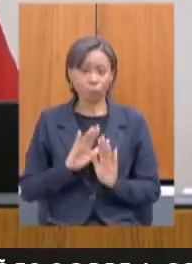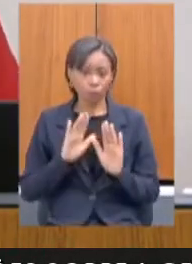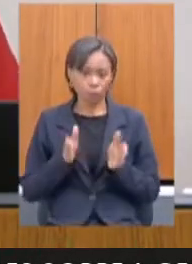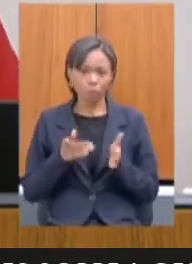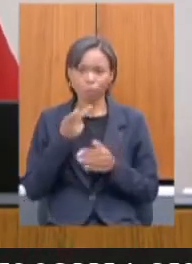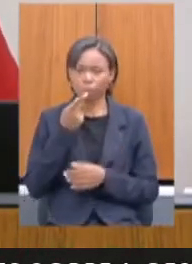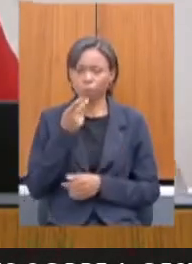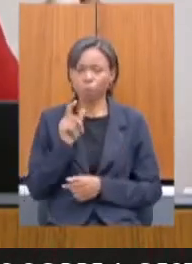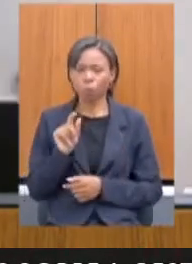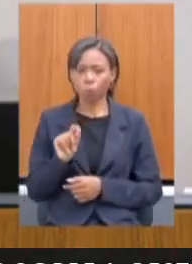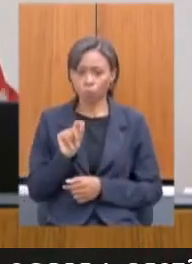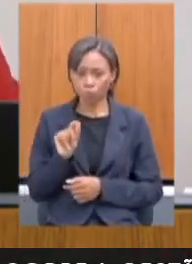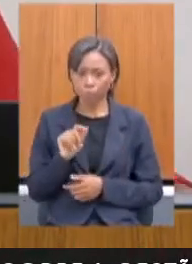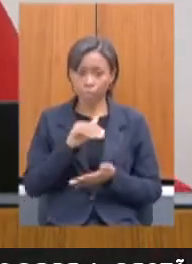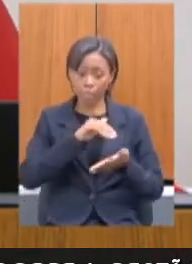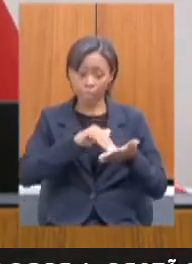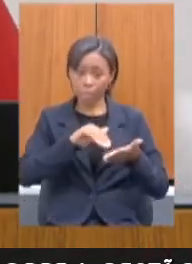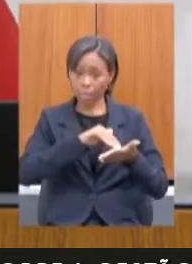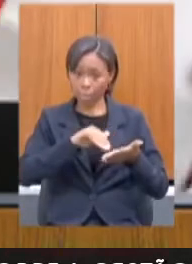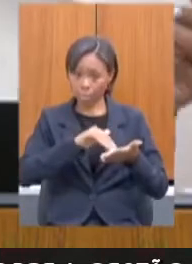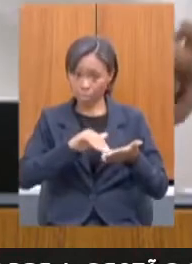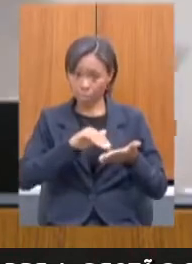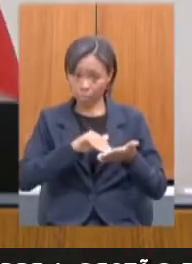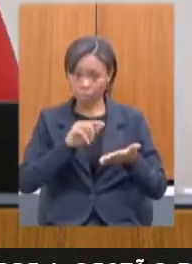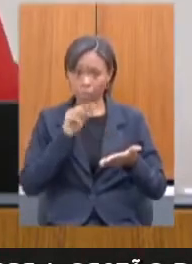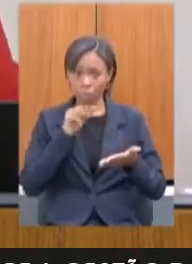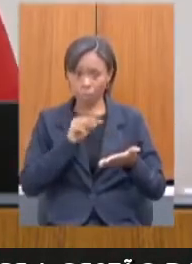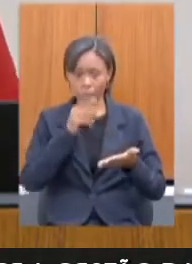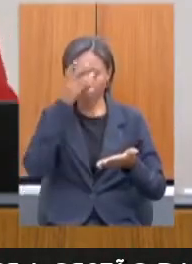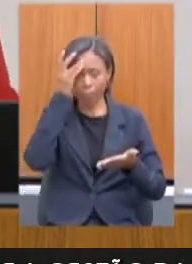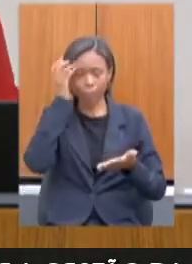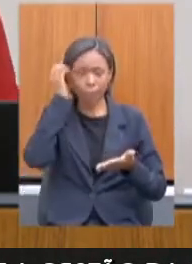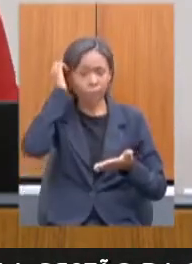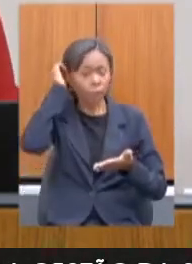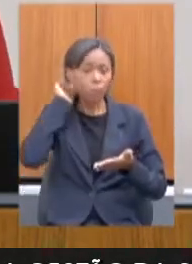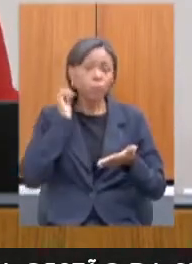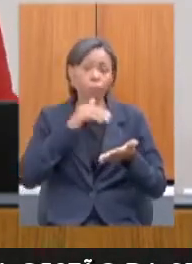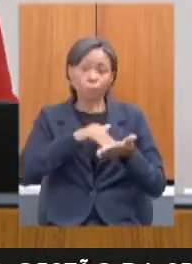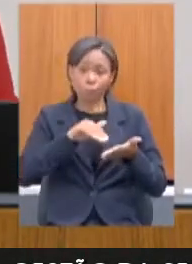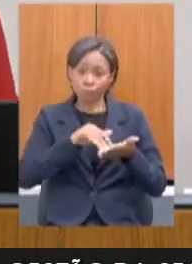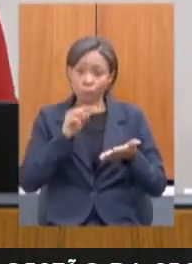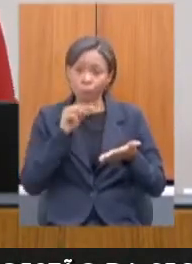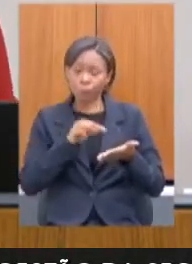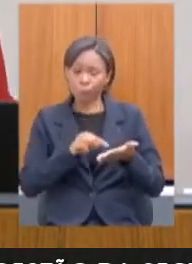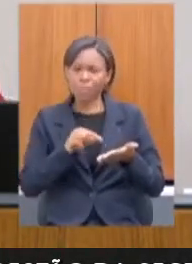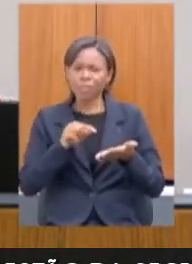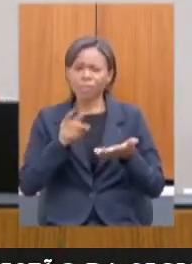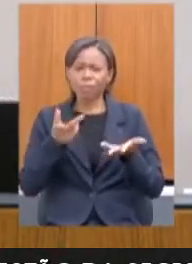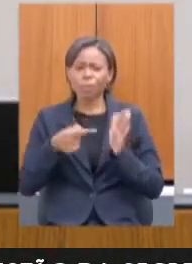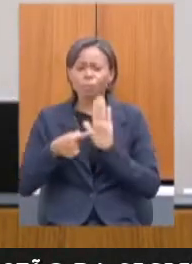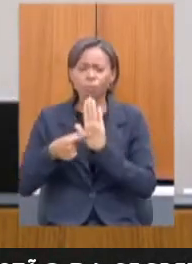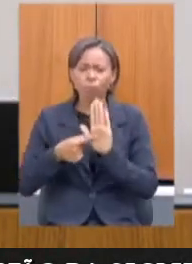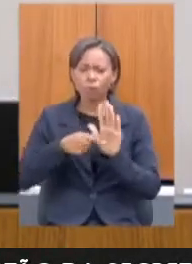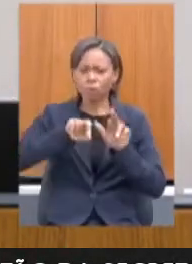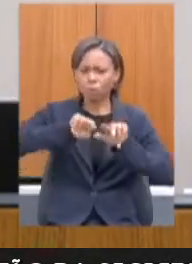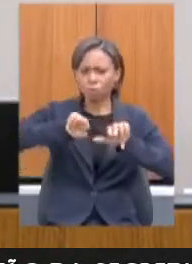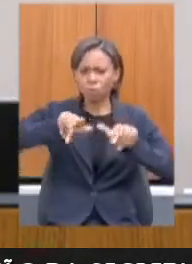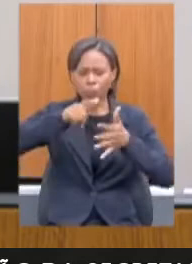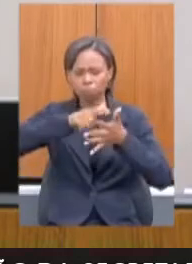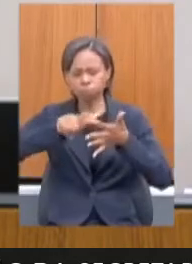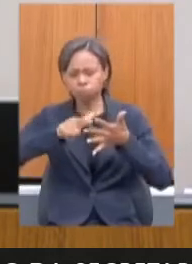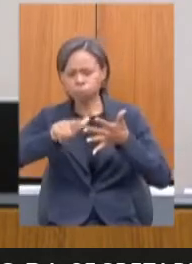secretaria, ela é uma secretaria que abarca os diversos problemas sociais existentes no Estado